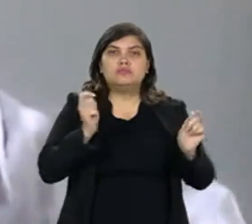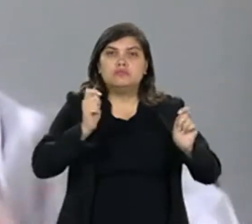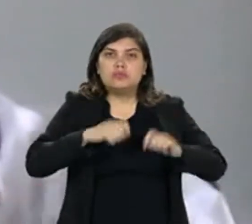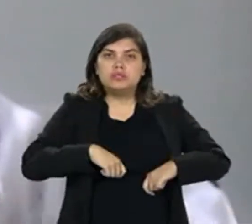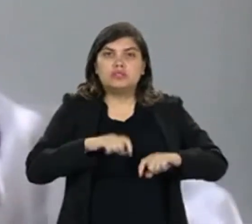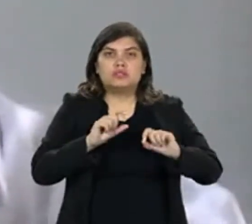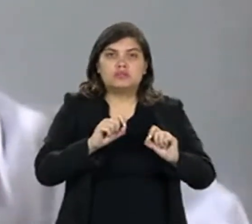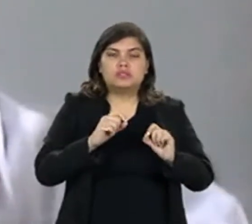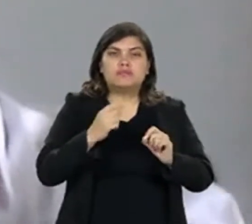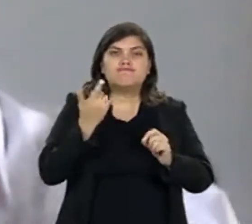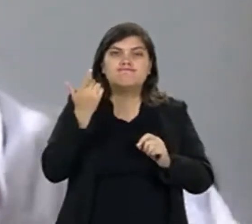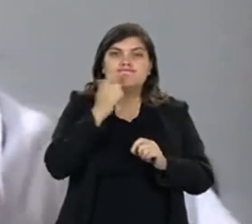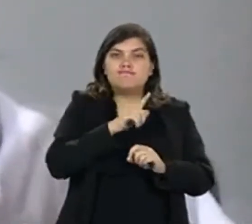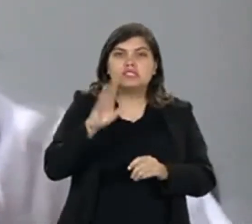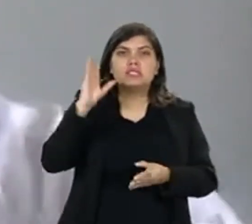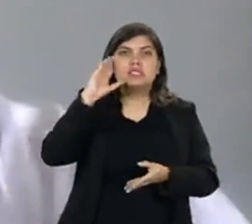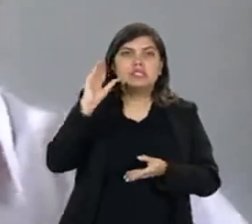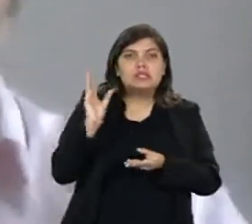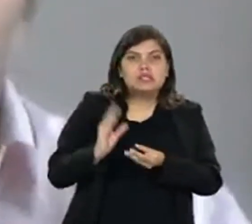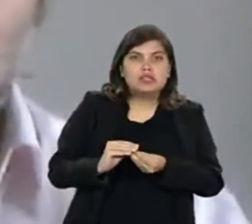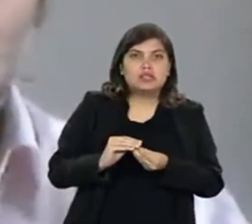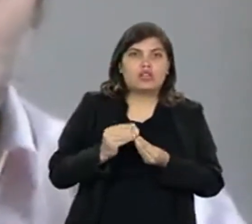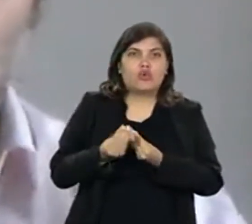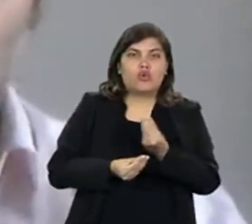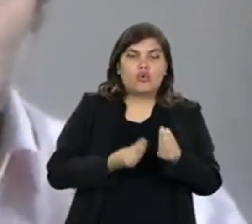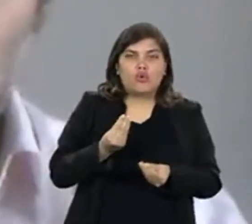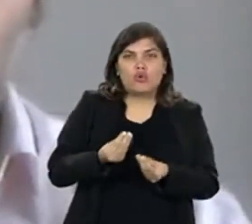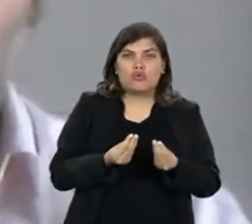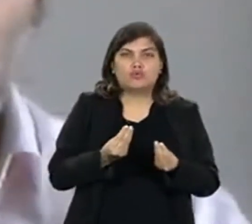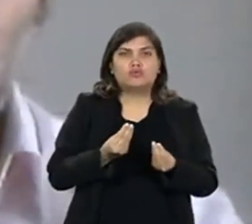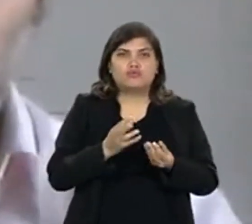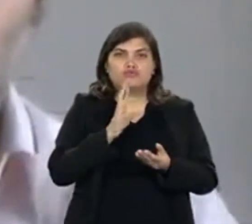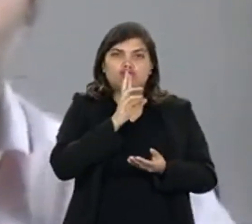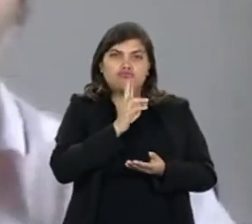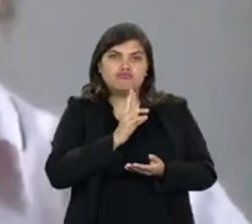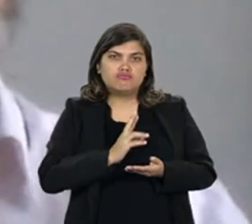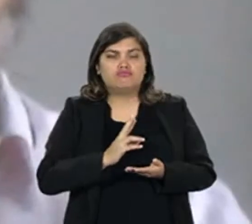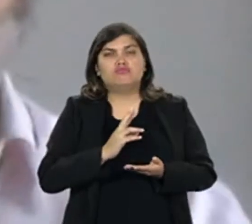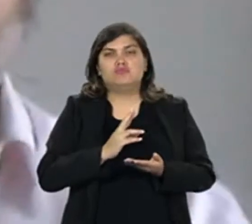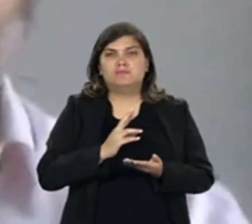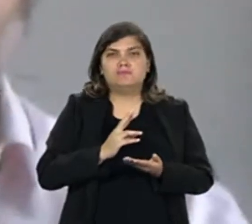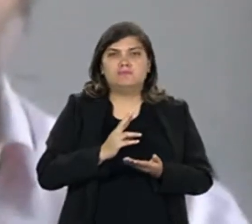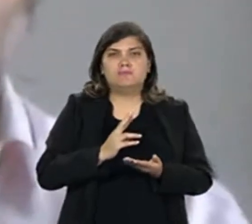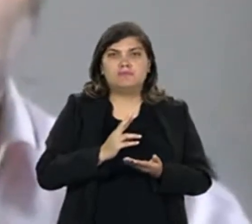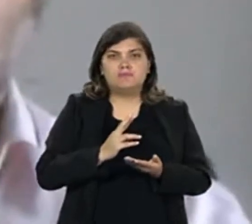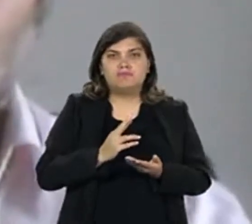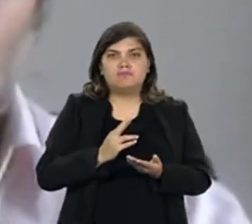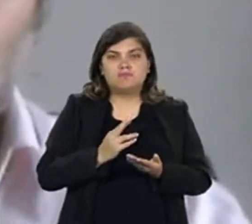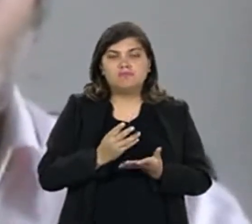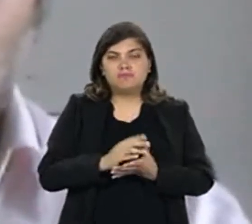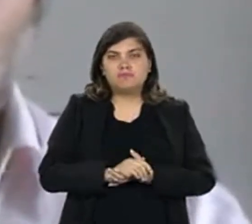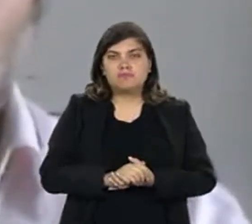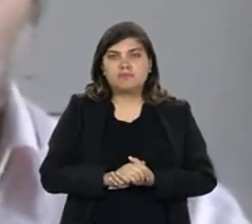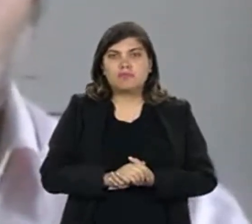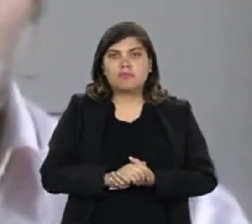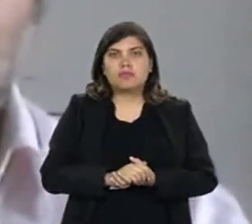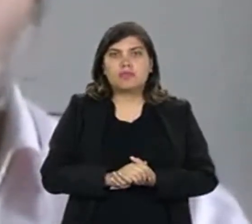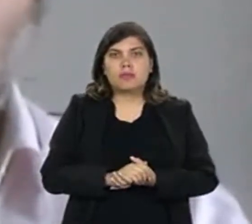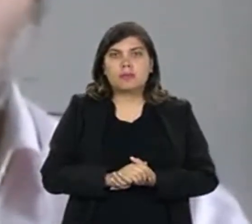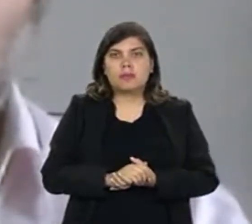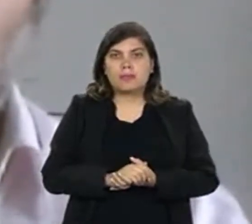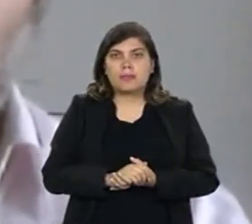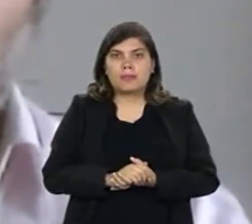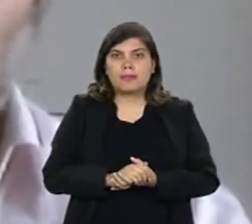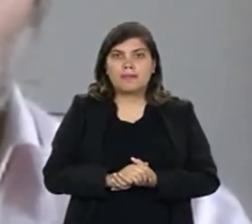nós podemos, de certa forma, entender como a justiça já vendia, como ela evoluiu. E não se modificou tanto, se